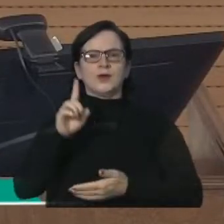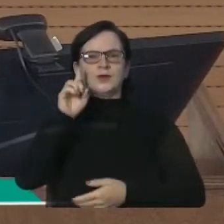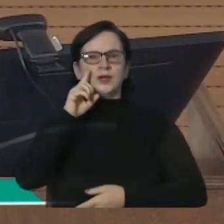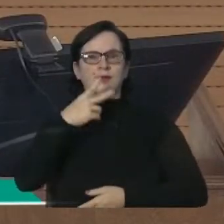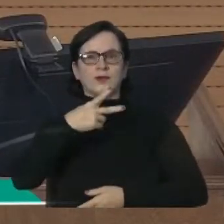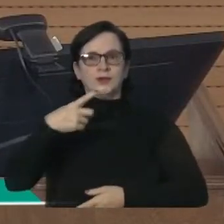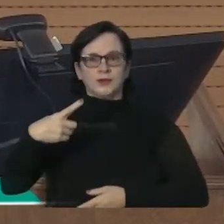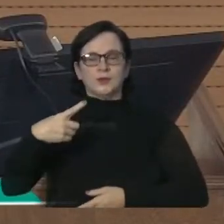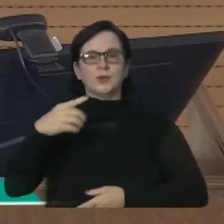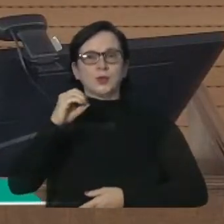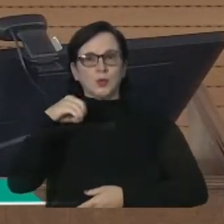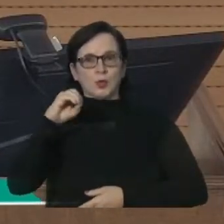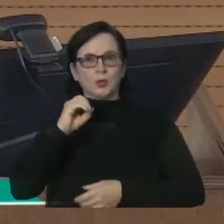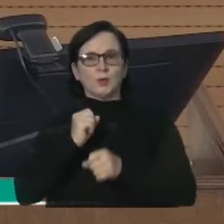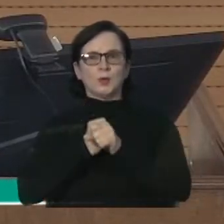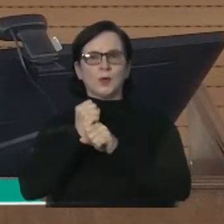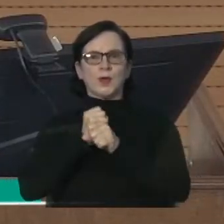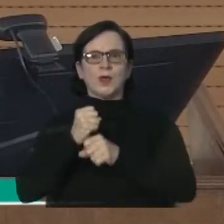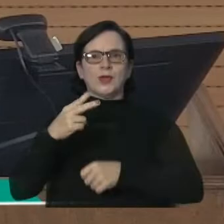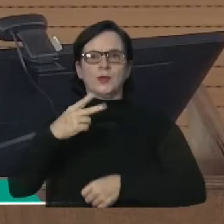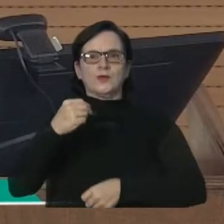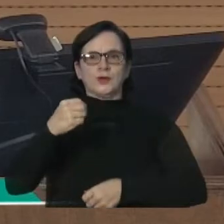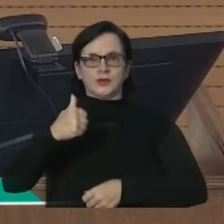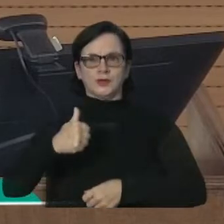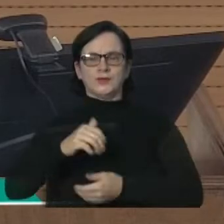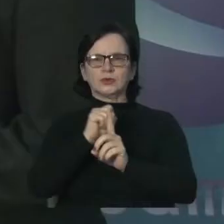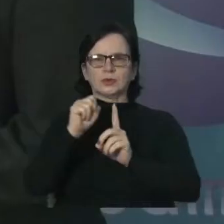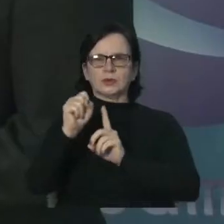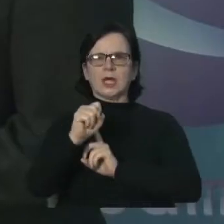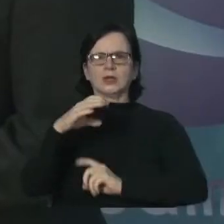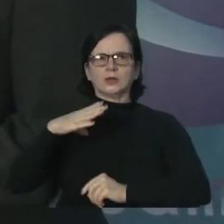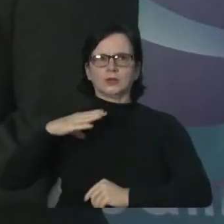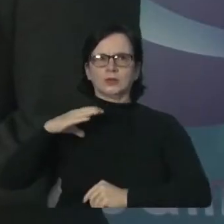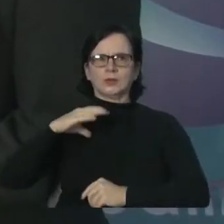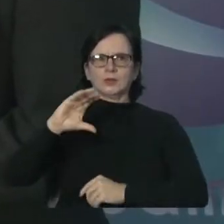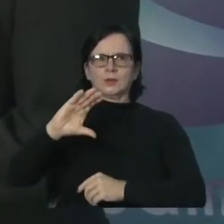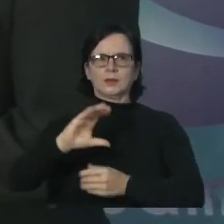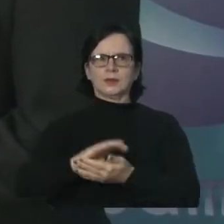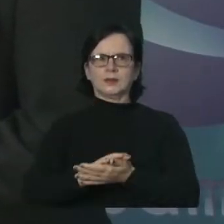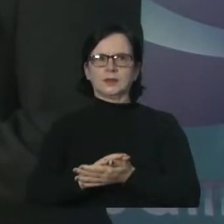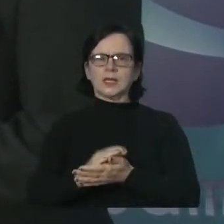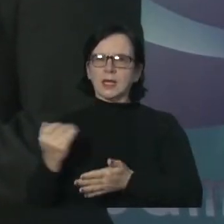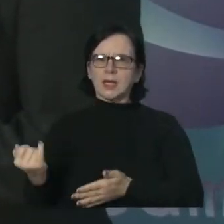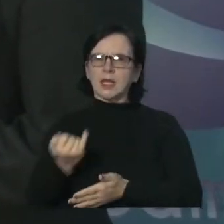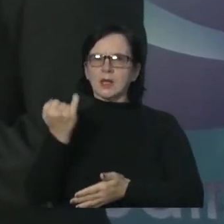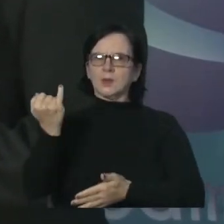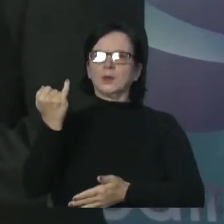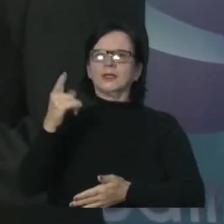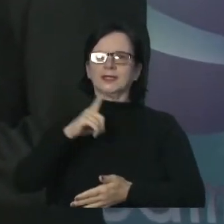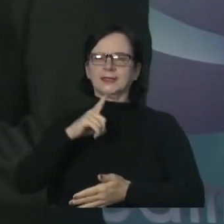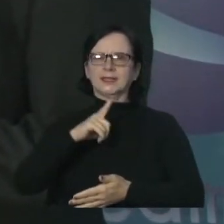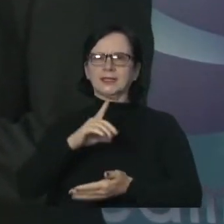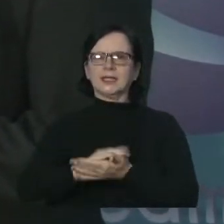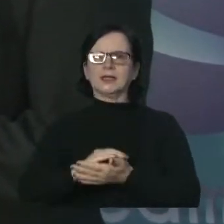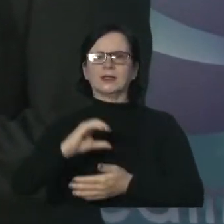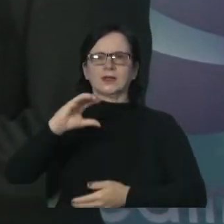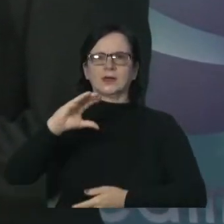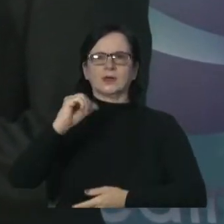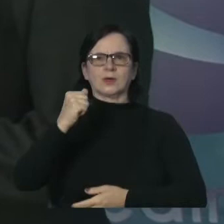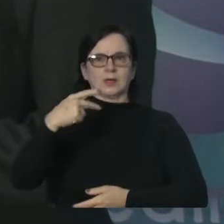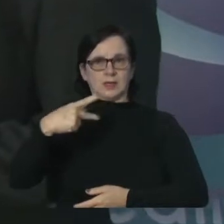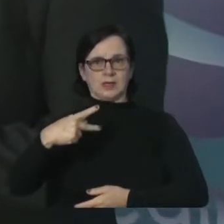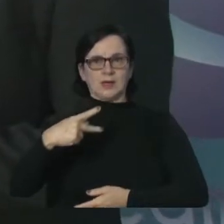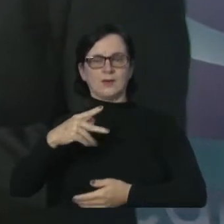autor da comemoração, foi quem presidiu a solenidade. E dizer da importância que temos o Campo de Cubatão,